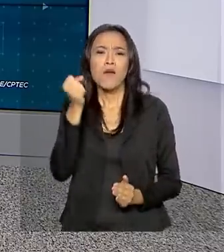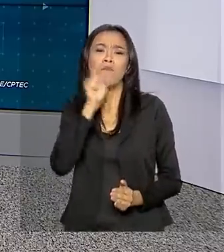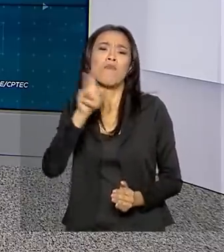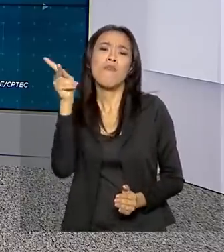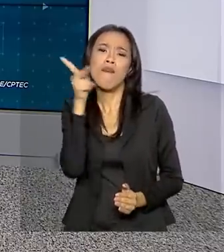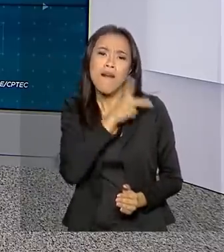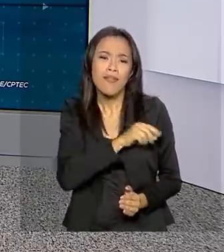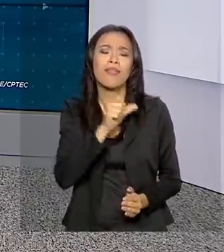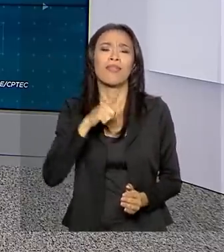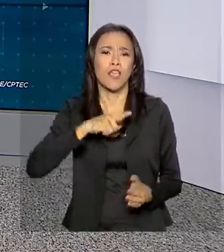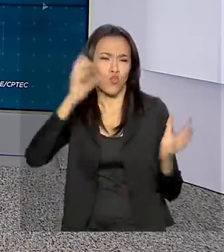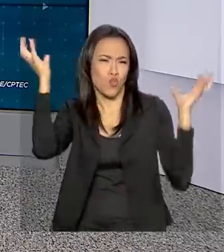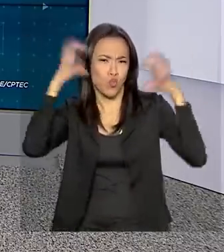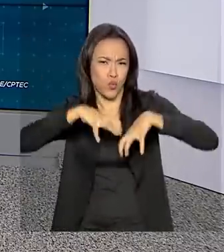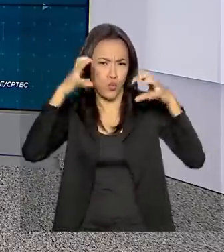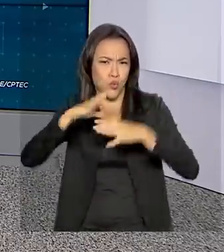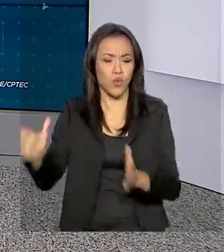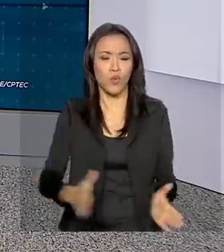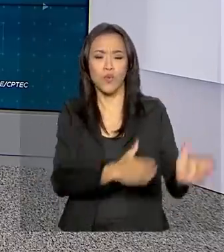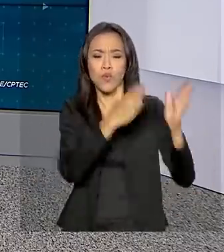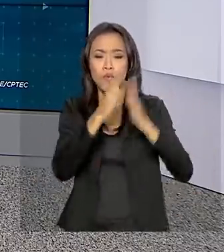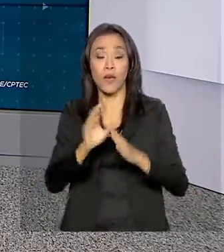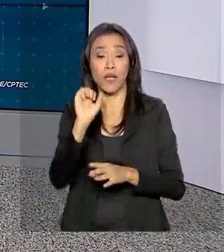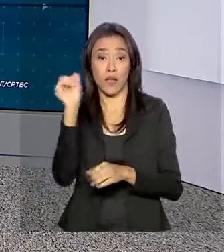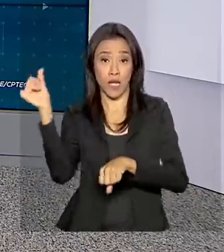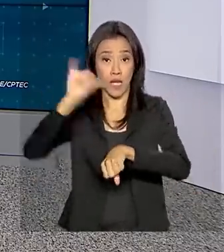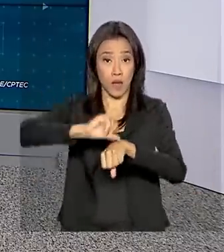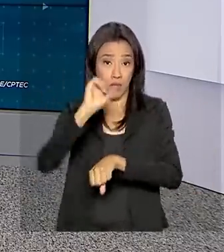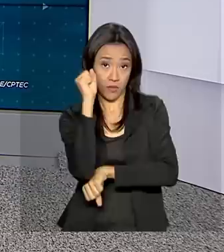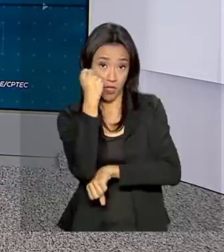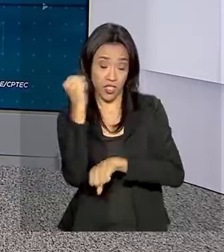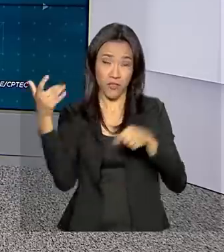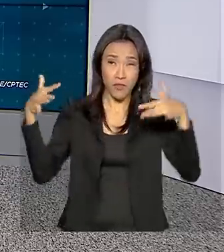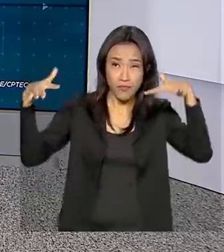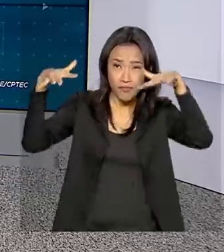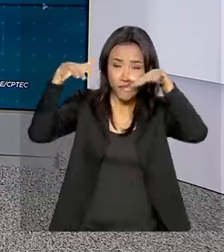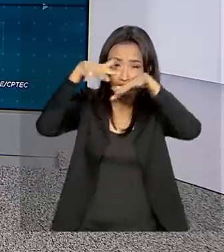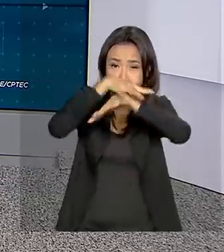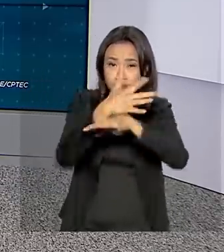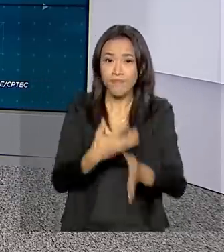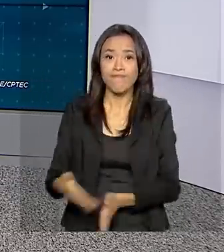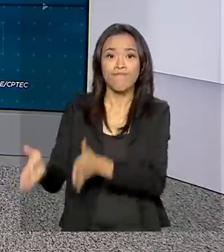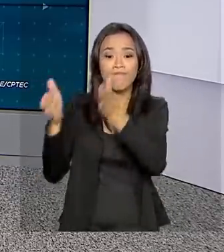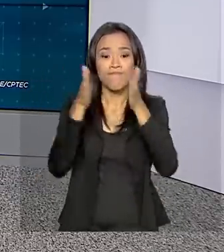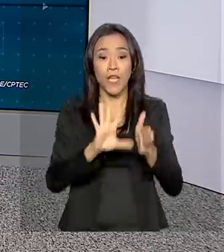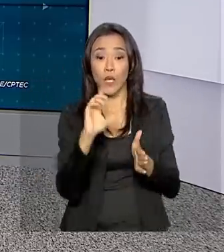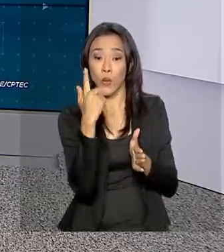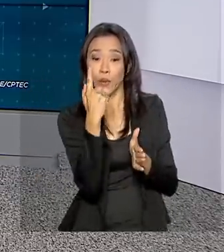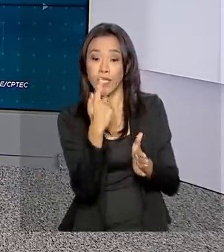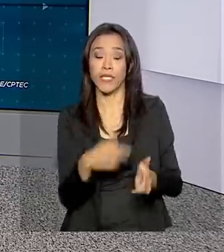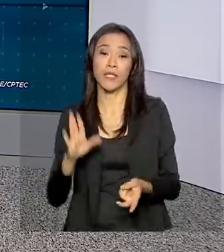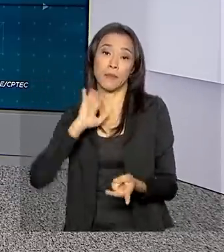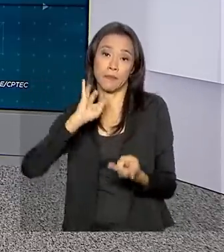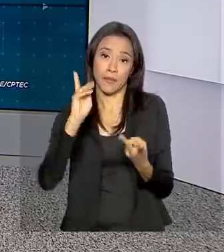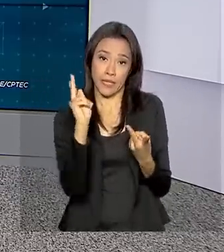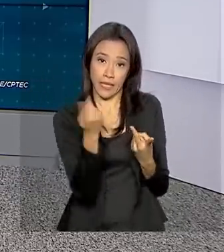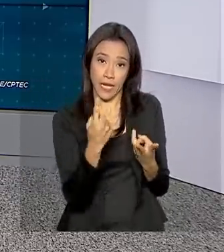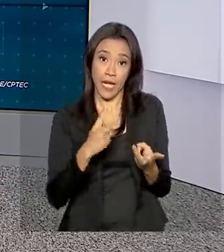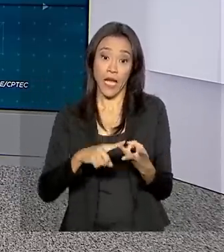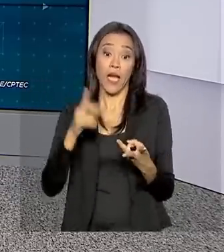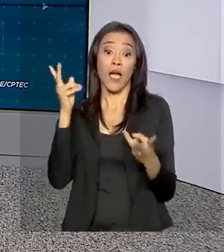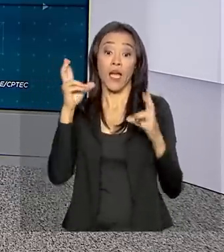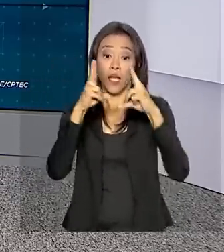pancadas de chuva, em Aracaju, variação de nebulosidade. Em Goiânia, Belo Horizonte e